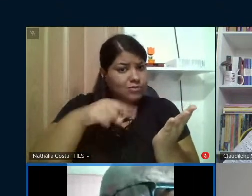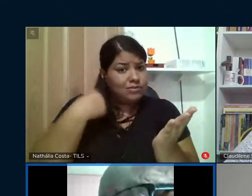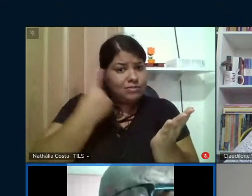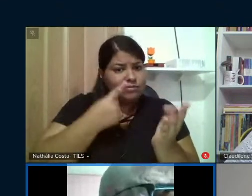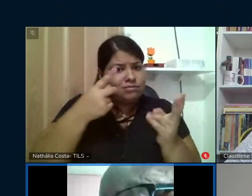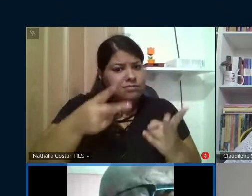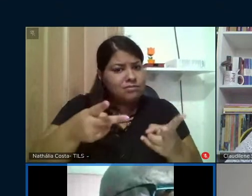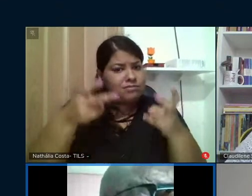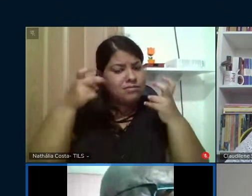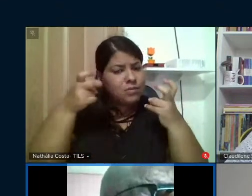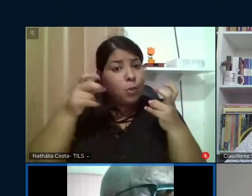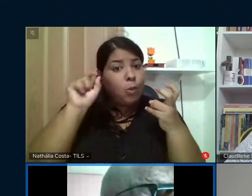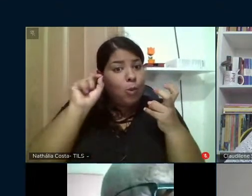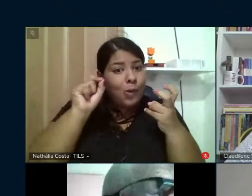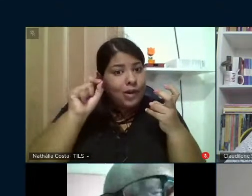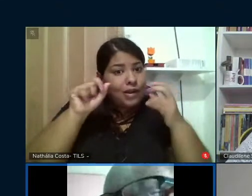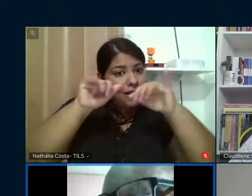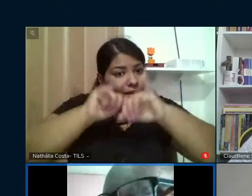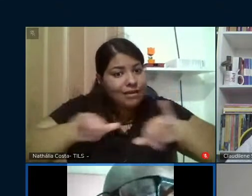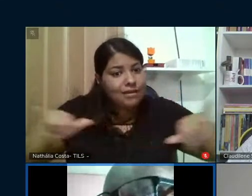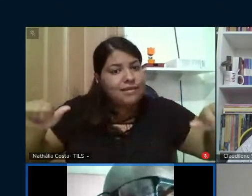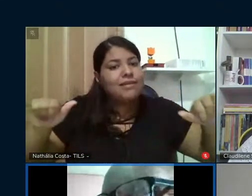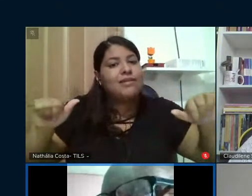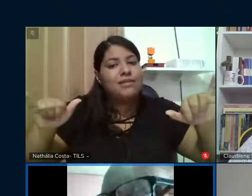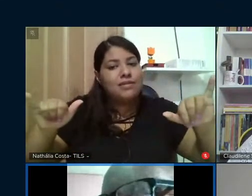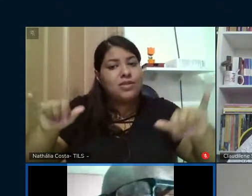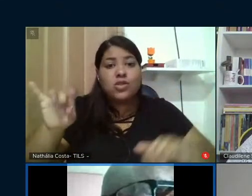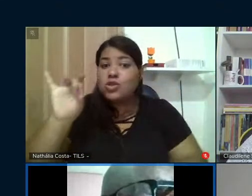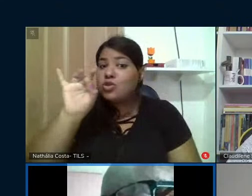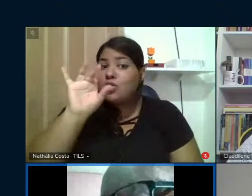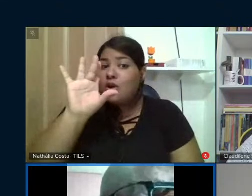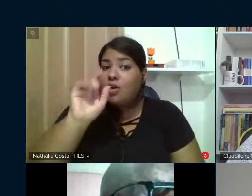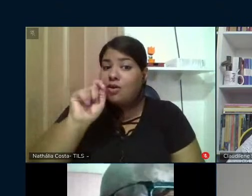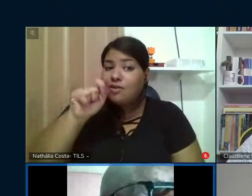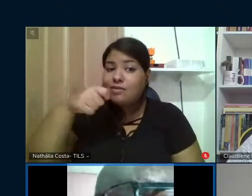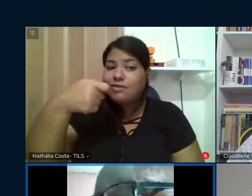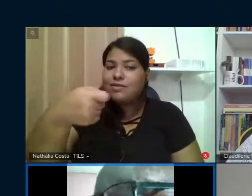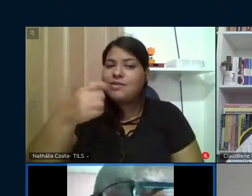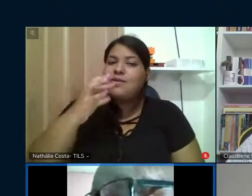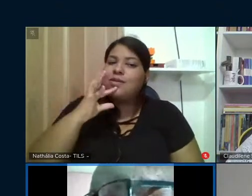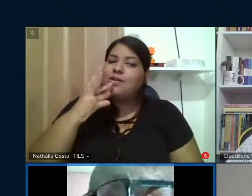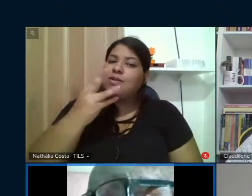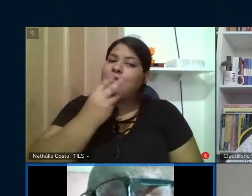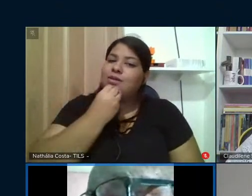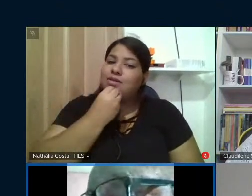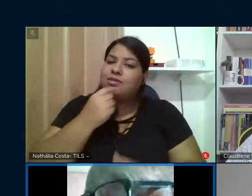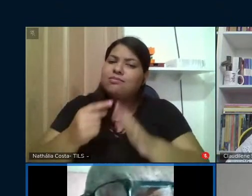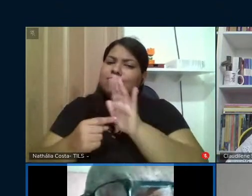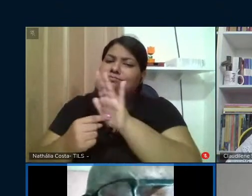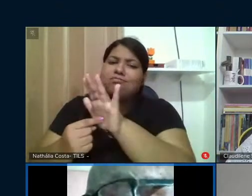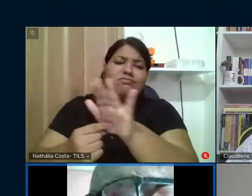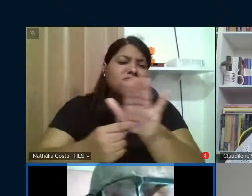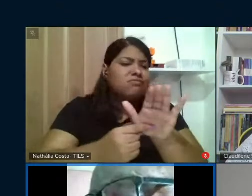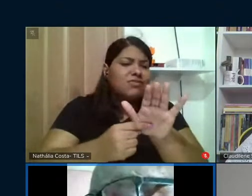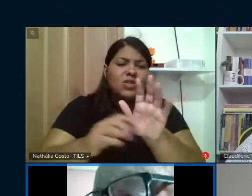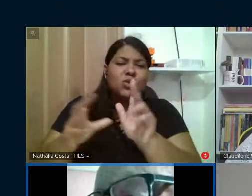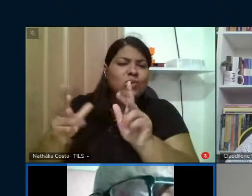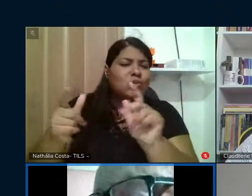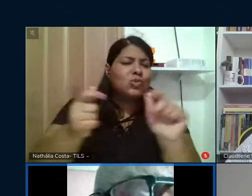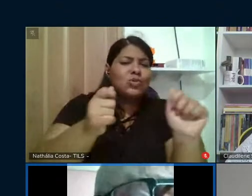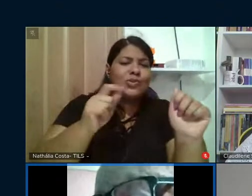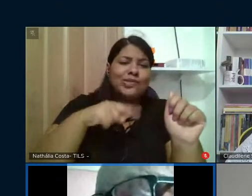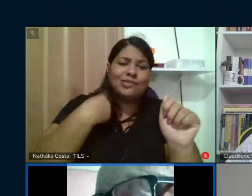o que quer dizer. Só o conhecimento mostra tudo o que